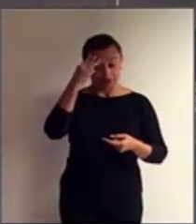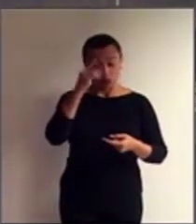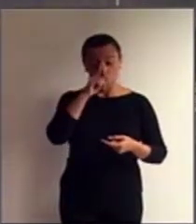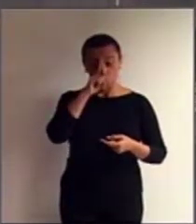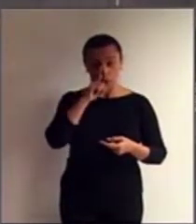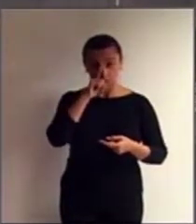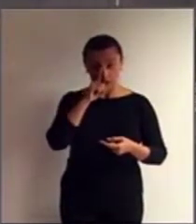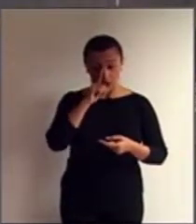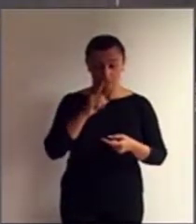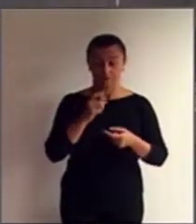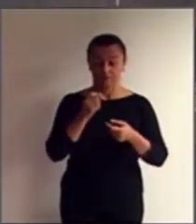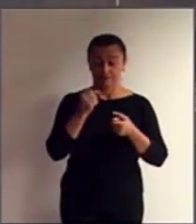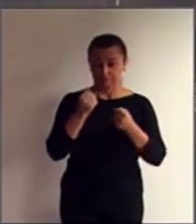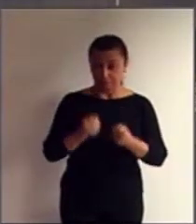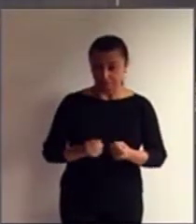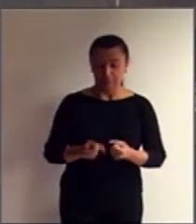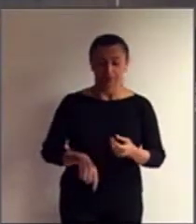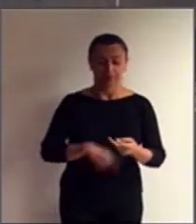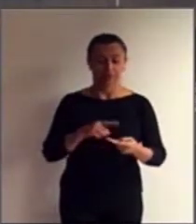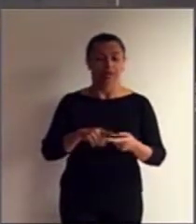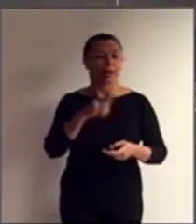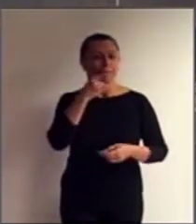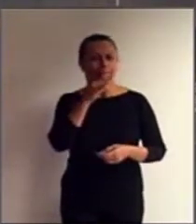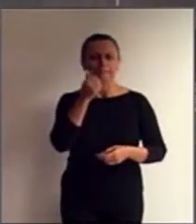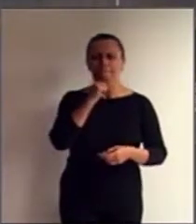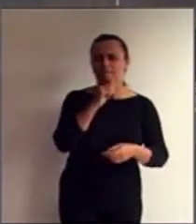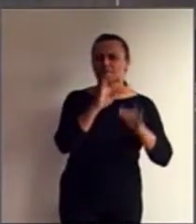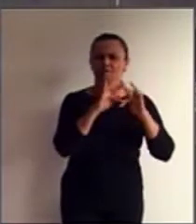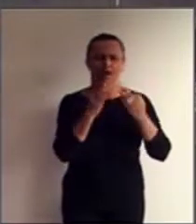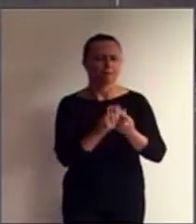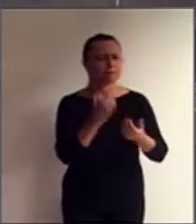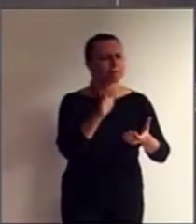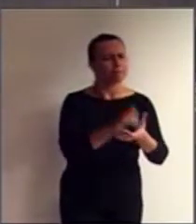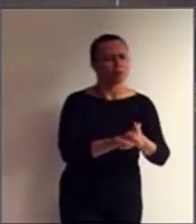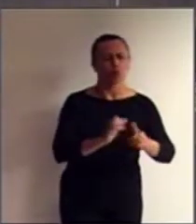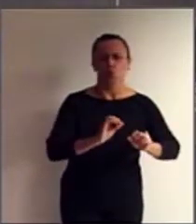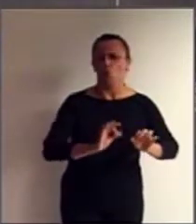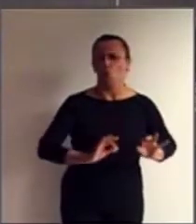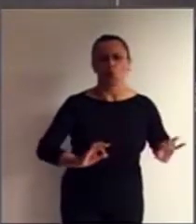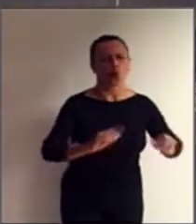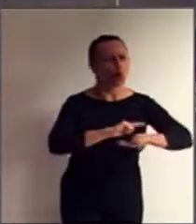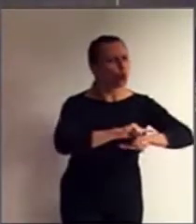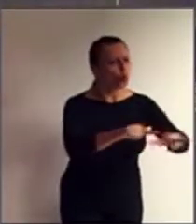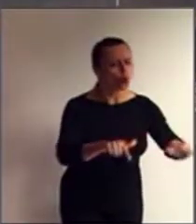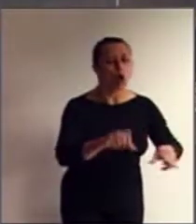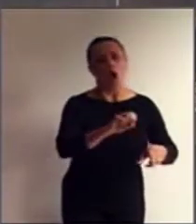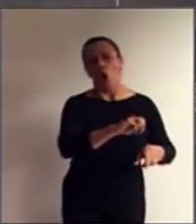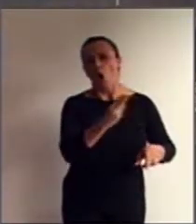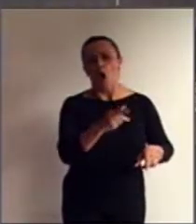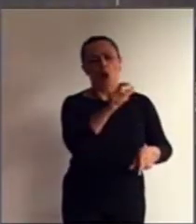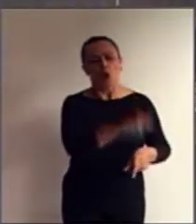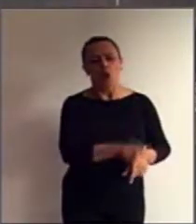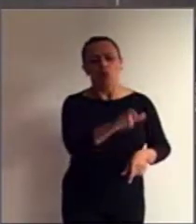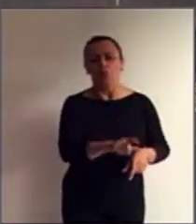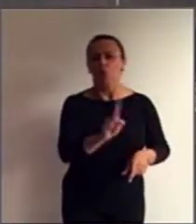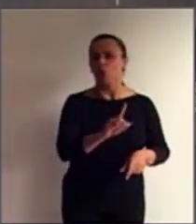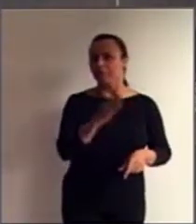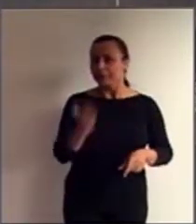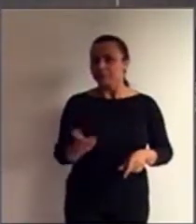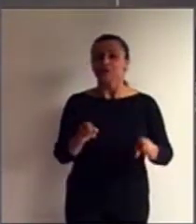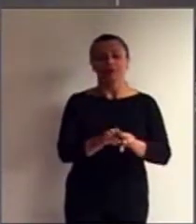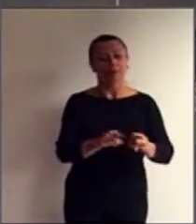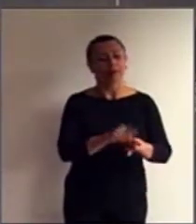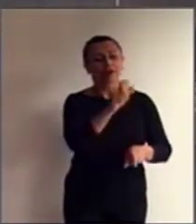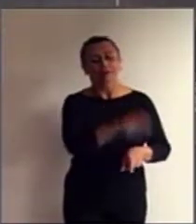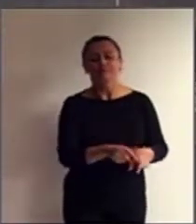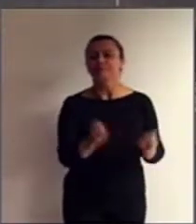e se o pai, a mãe, tutor, cônjuge ou algum parente próximo não existir ou não fizeram o pedido ou forem